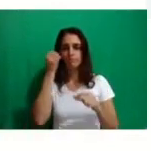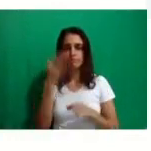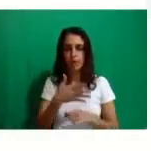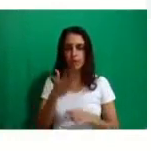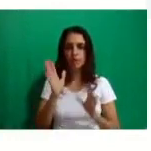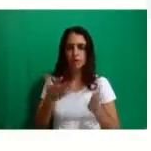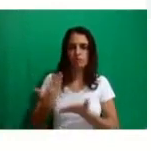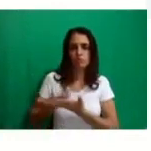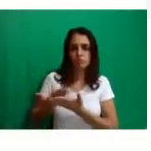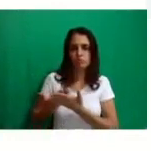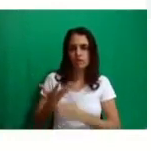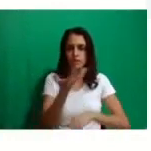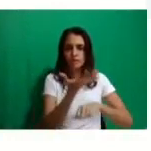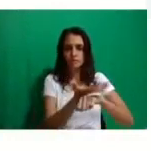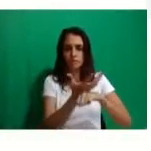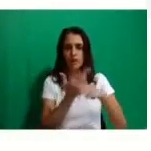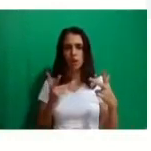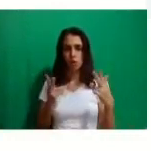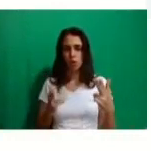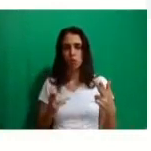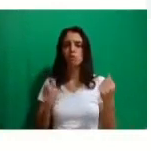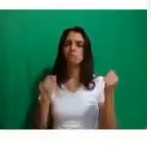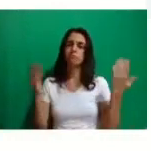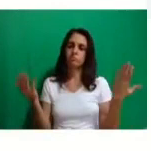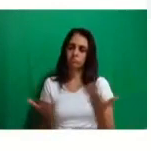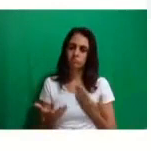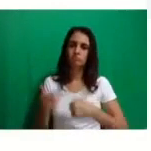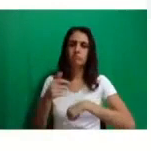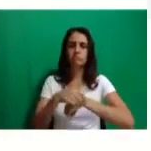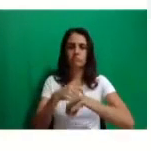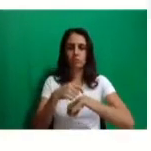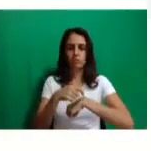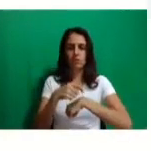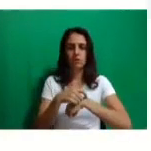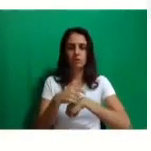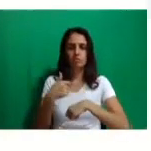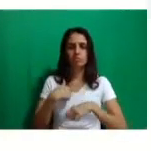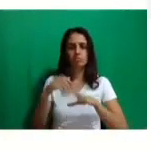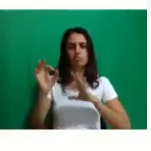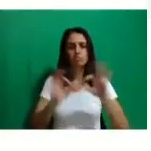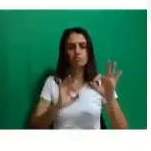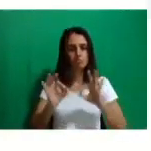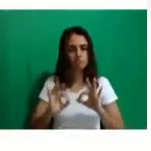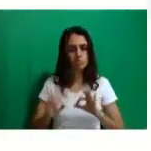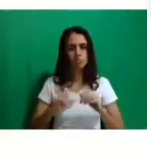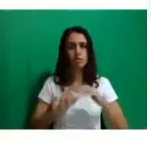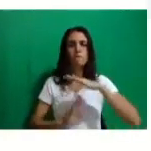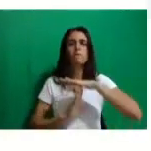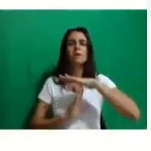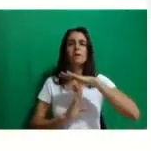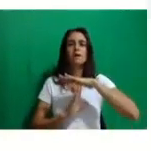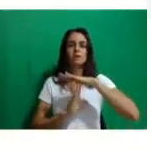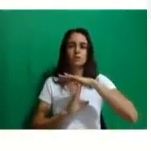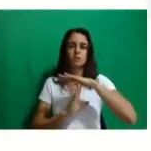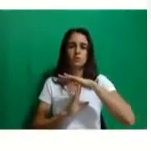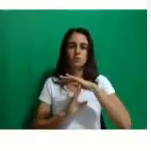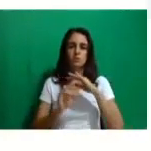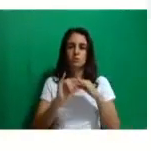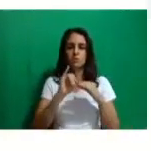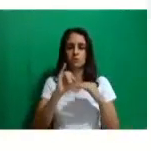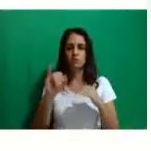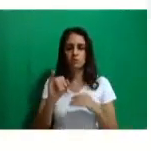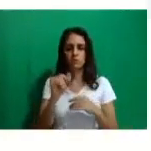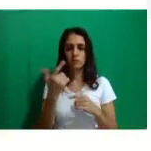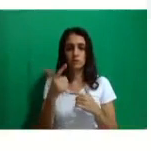de disciplinas, esse é o momento. Aqui dentro, gente, para a nossa organização, tudo funciona com prazo, senão, né, vira uma